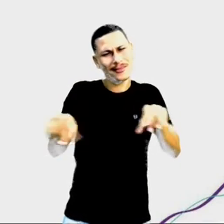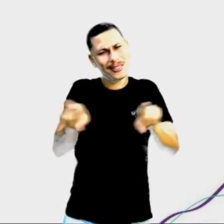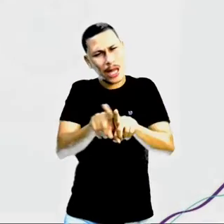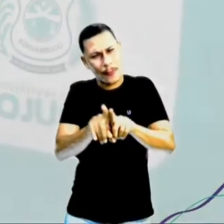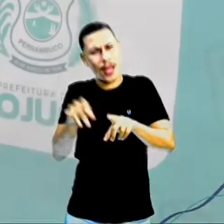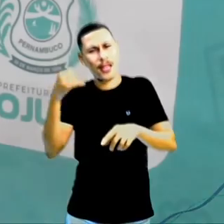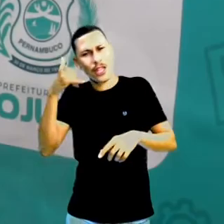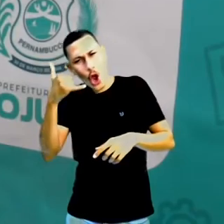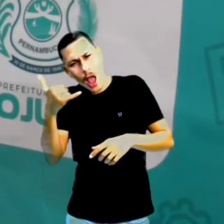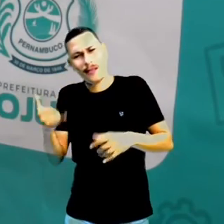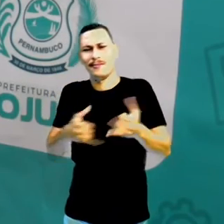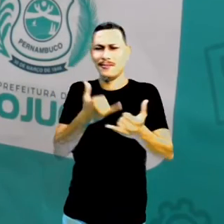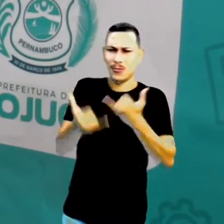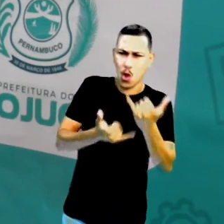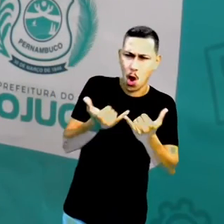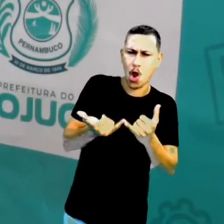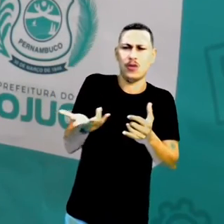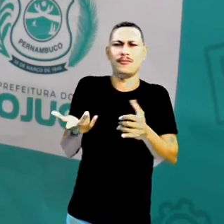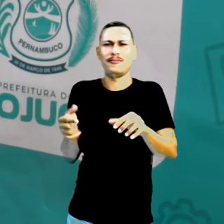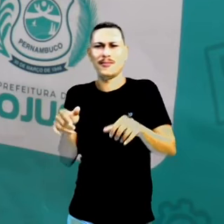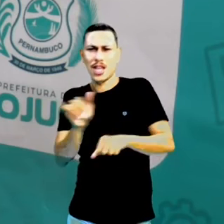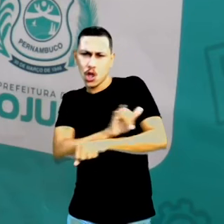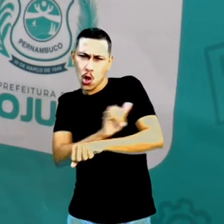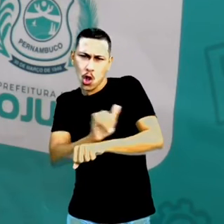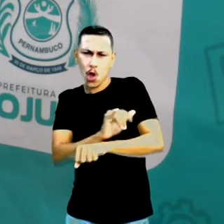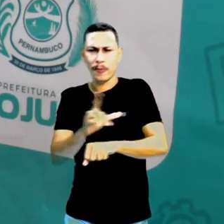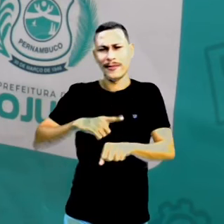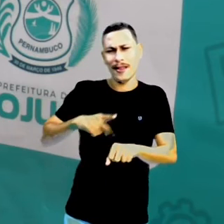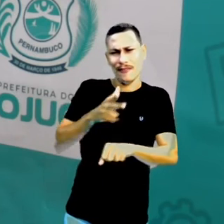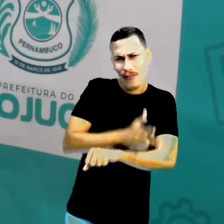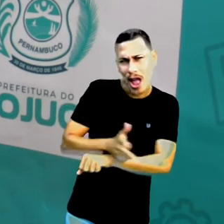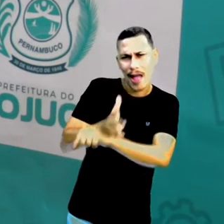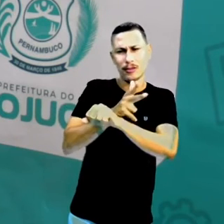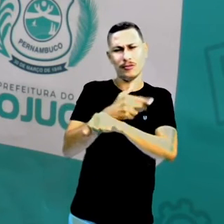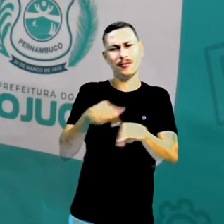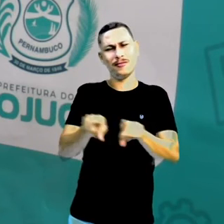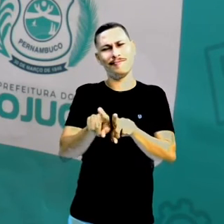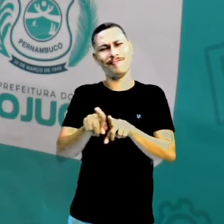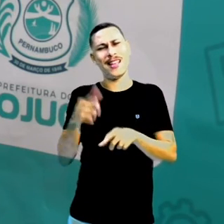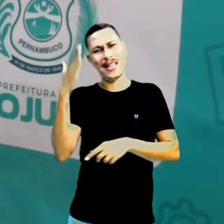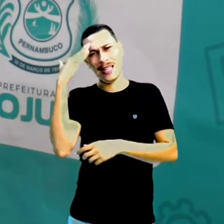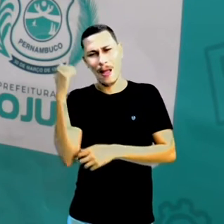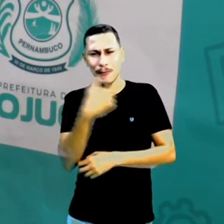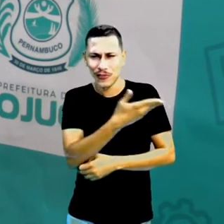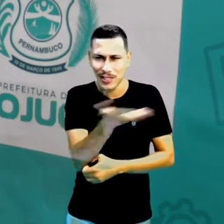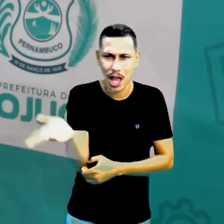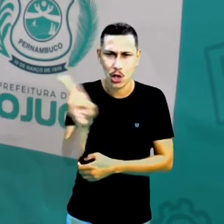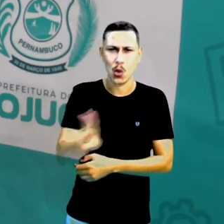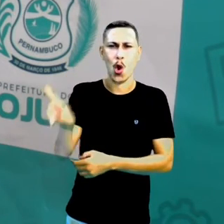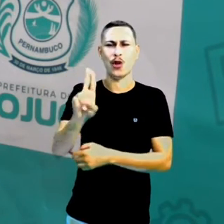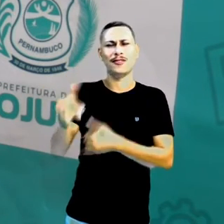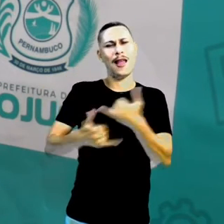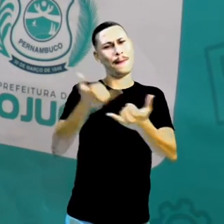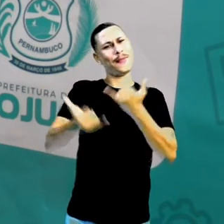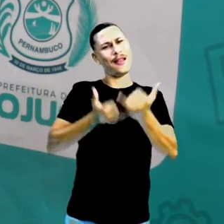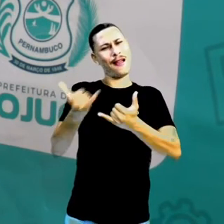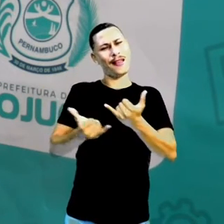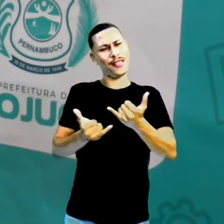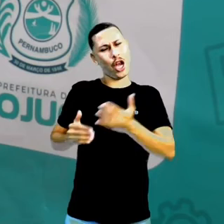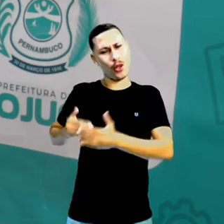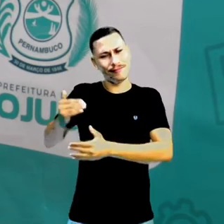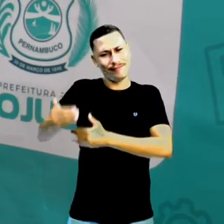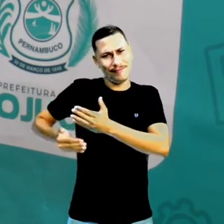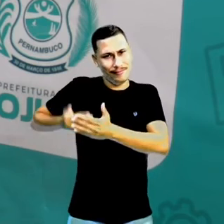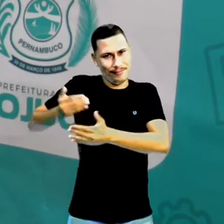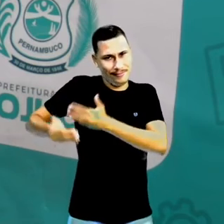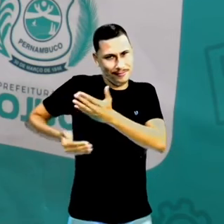tem jogos, tem youtube, tem vídeos E que vocês utilizam muito E hoje as brincadeiras estão sendo cada vez